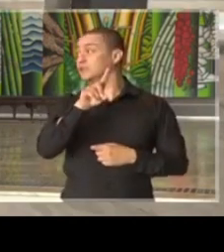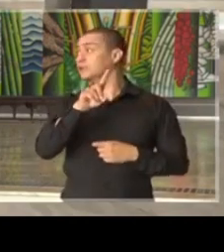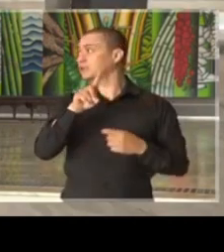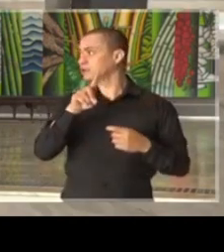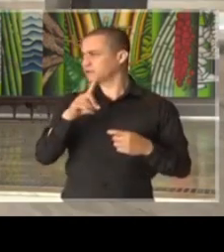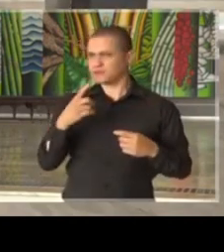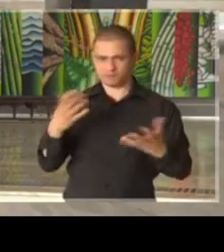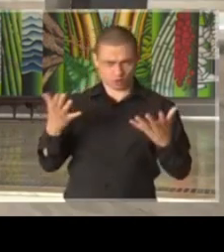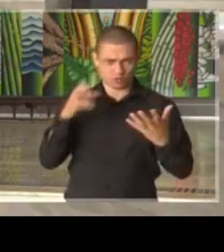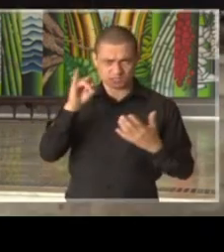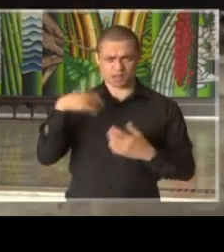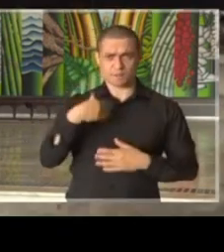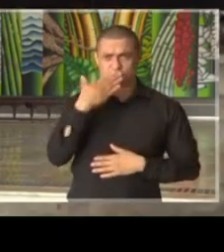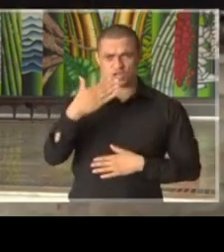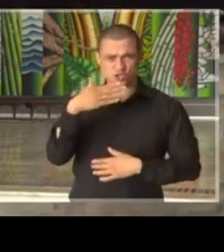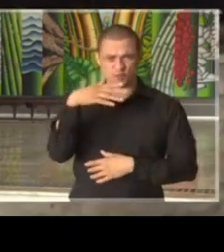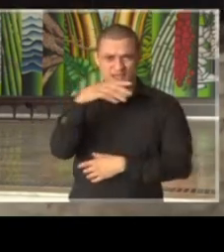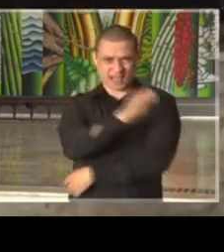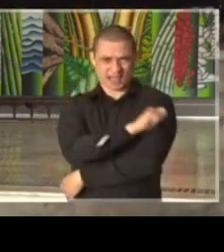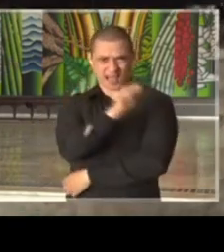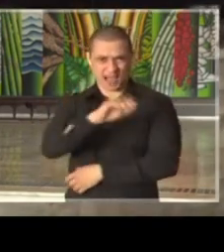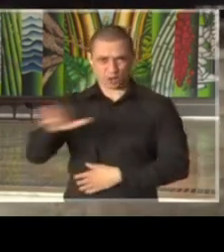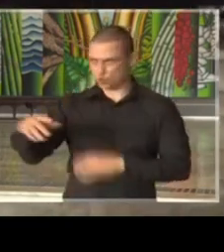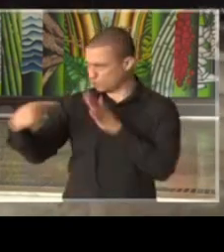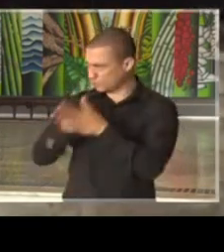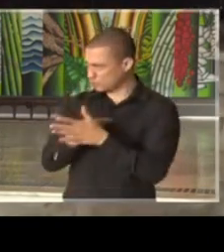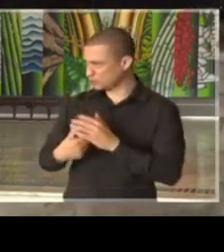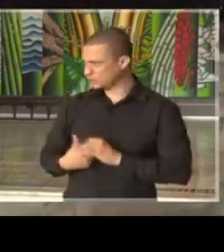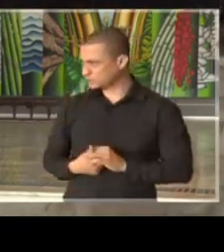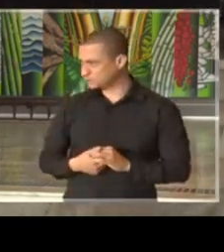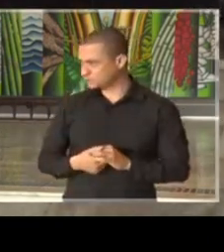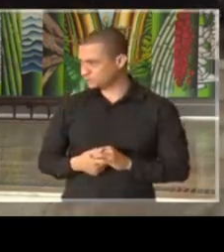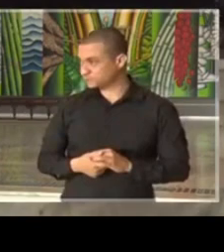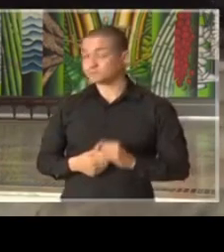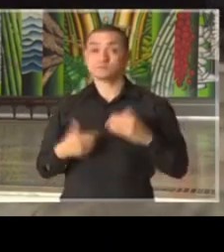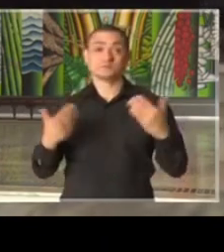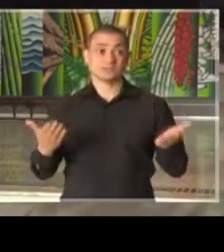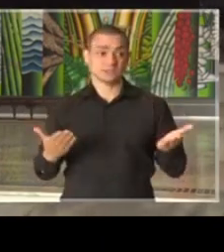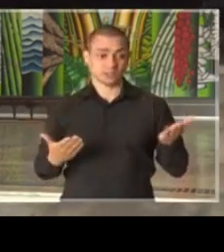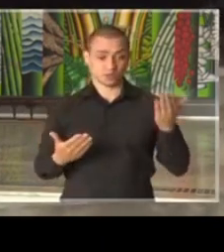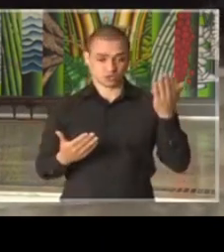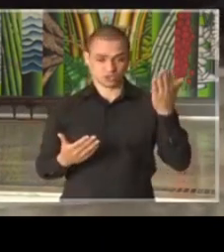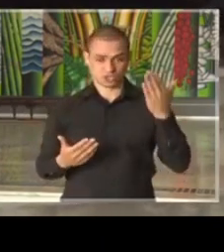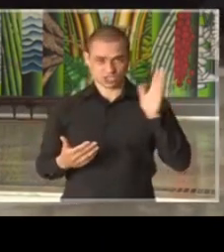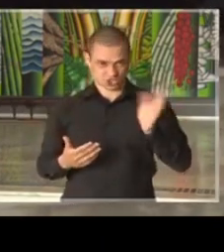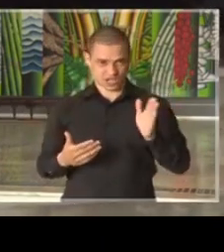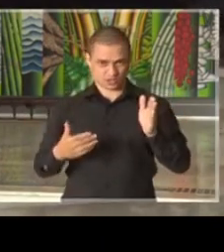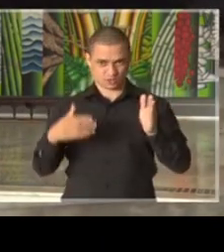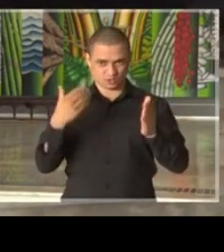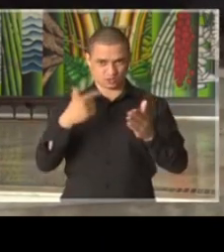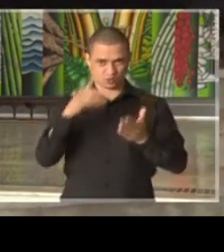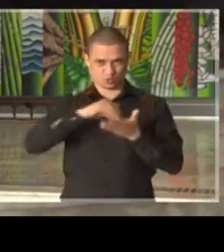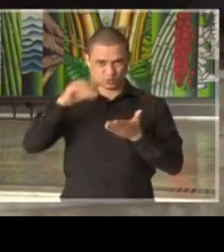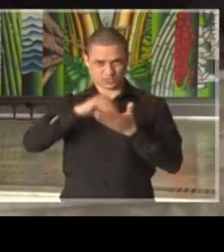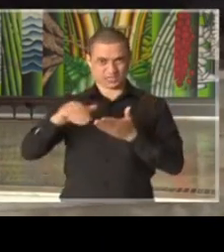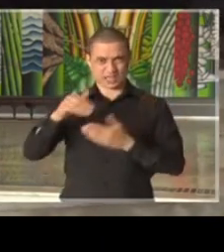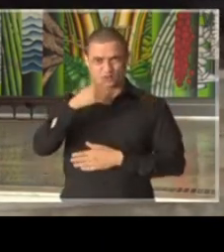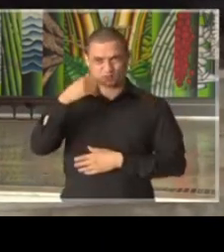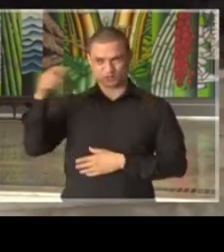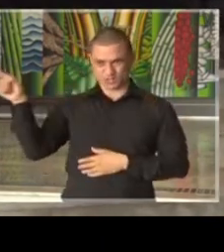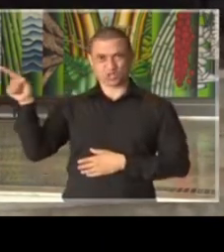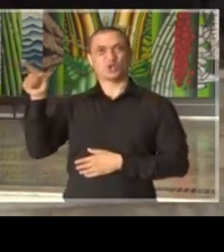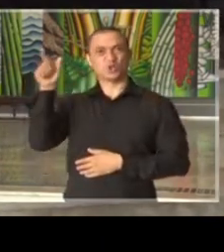o Bruno Covas. pergunta é a respeito de alunos, foi isso? Isso. Bem, já nas medidas iniciais do secretário e do governador,